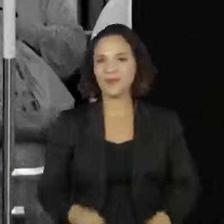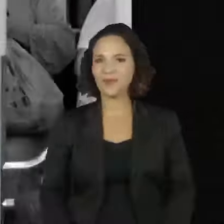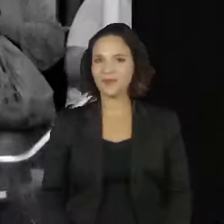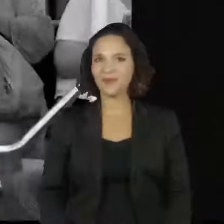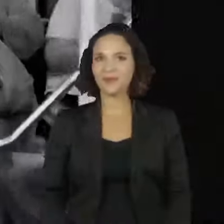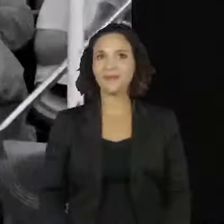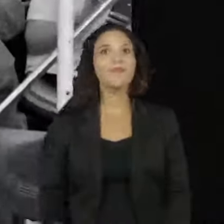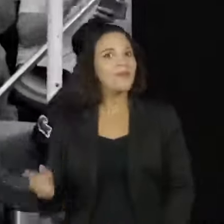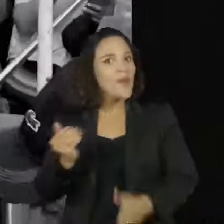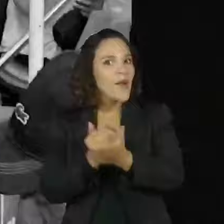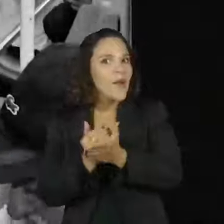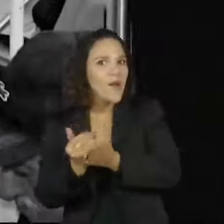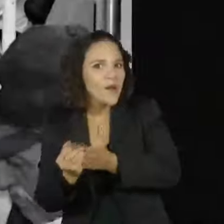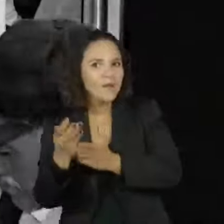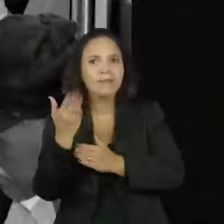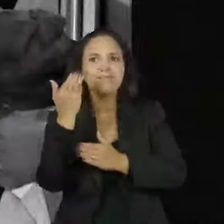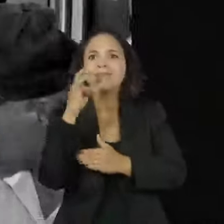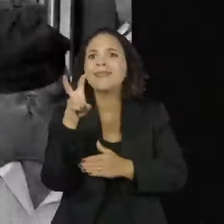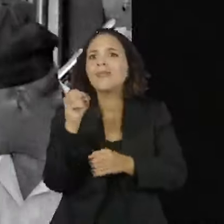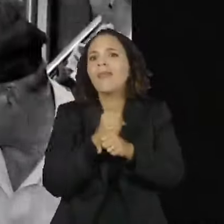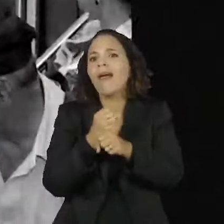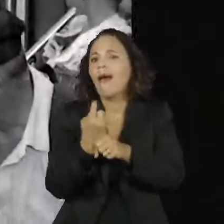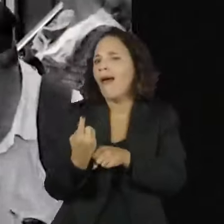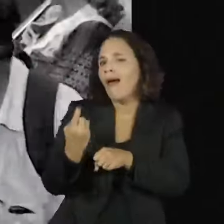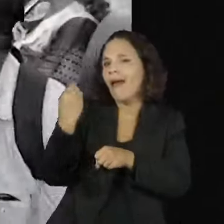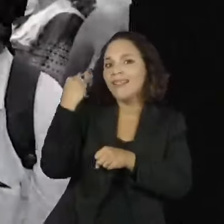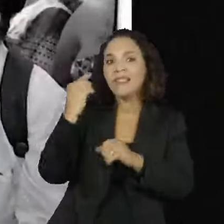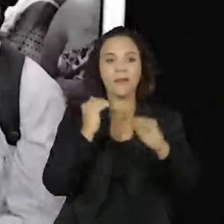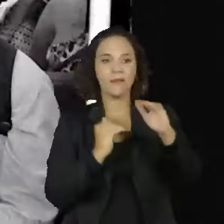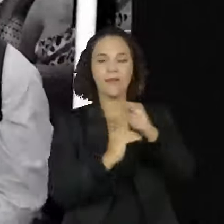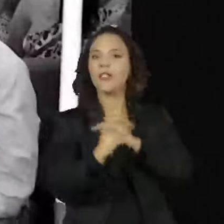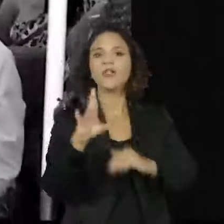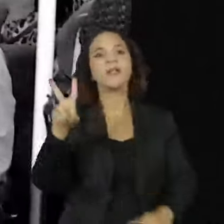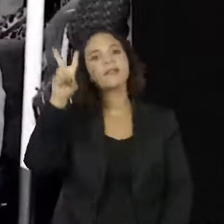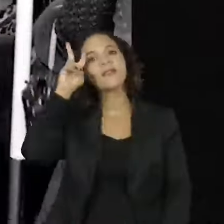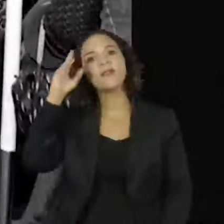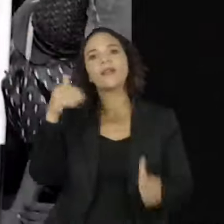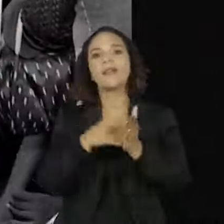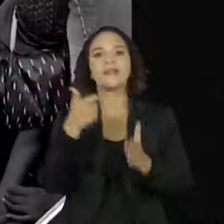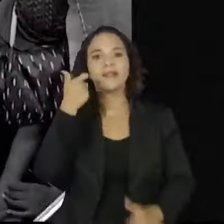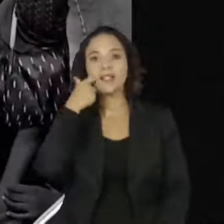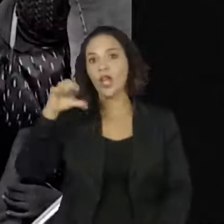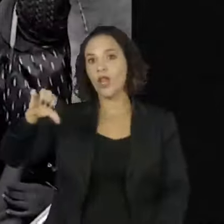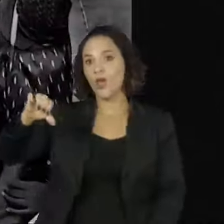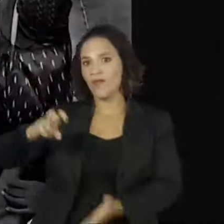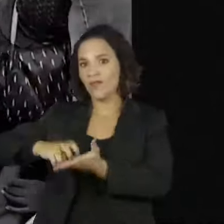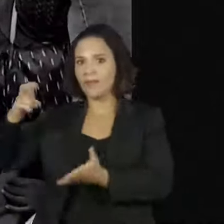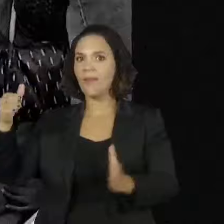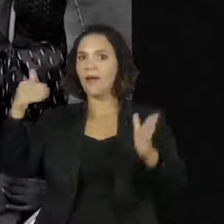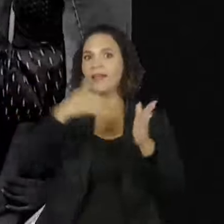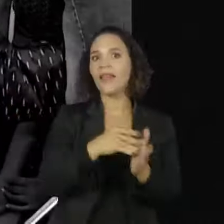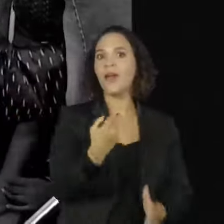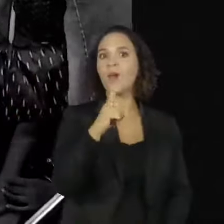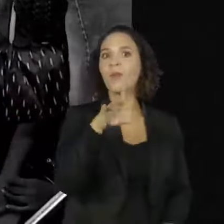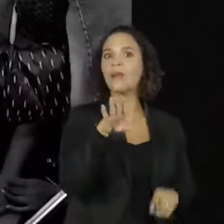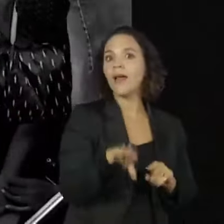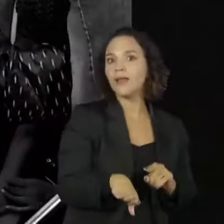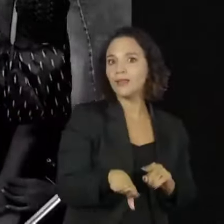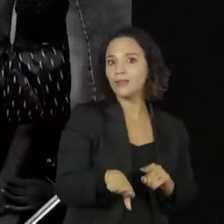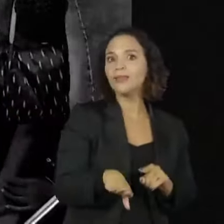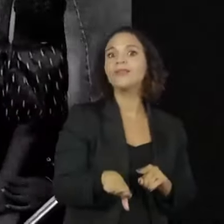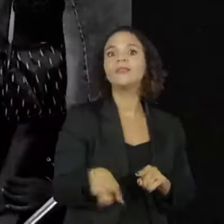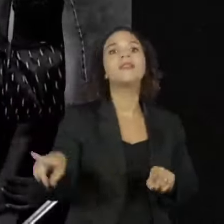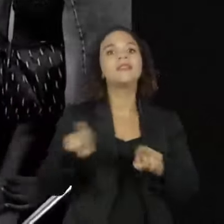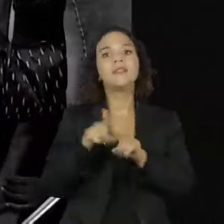No início da operação, há 50 anos, o metrô funcionava só de segunda a sexta, das nove da manhã até uma hora da tarde. E